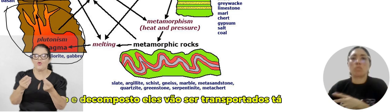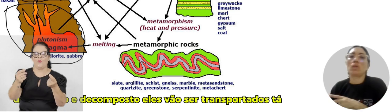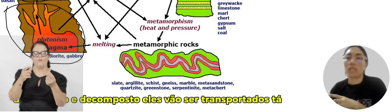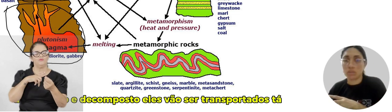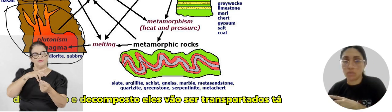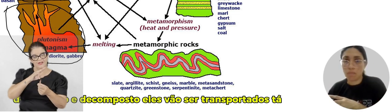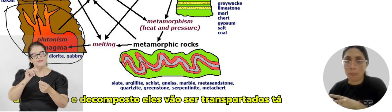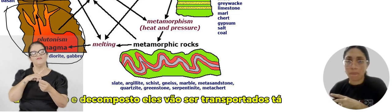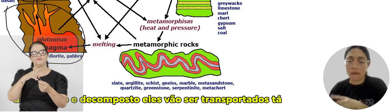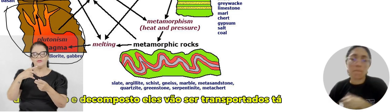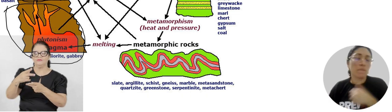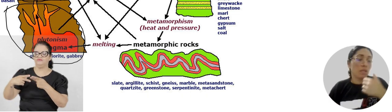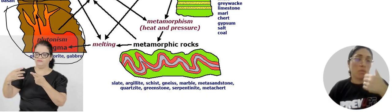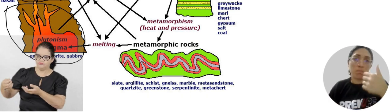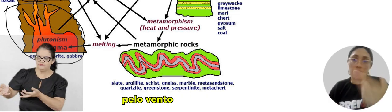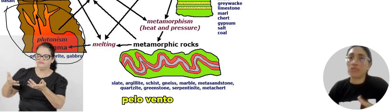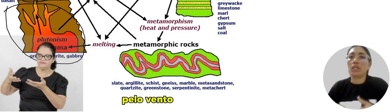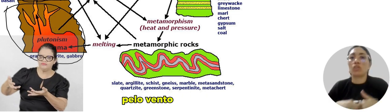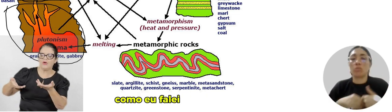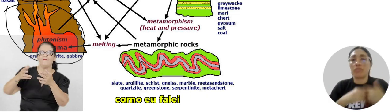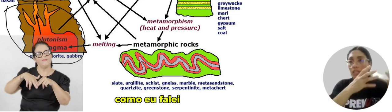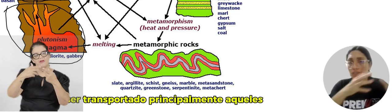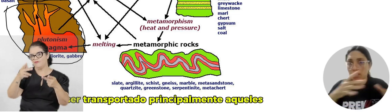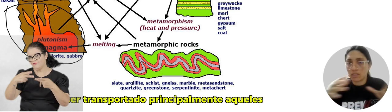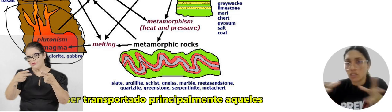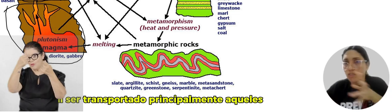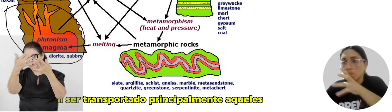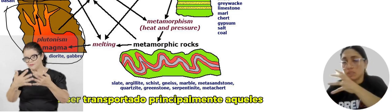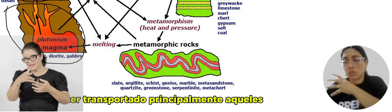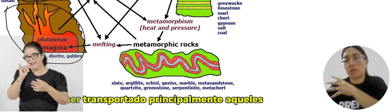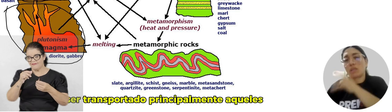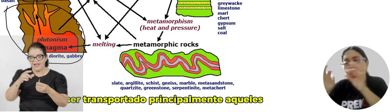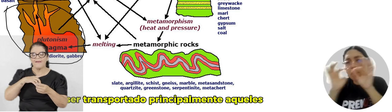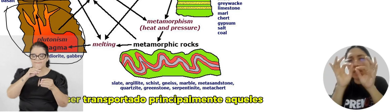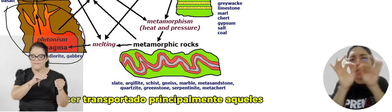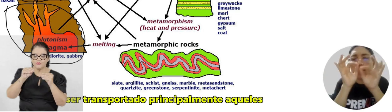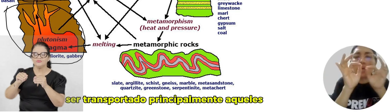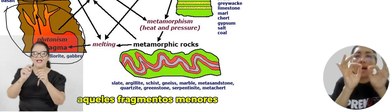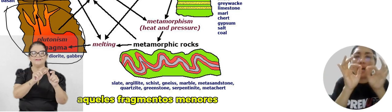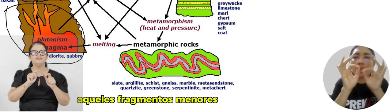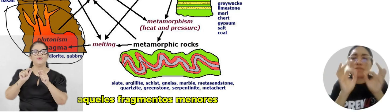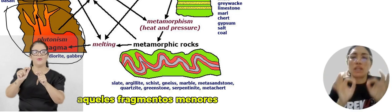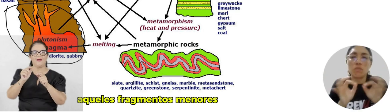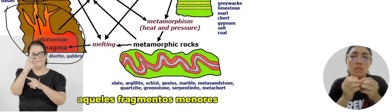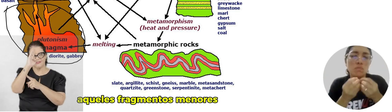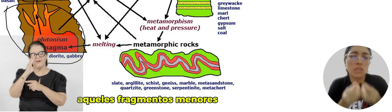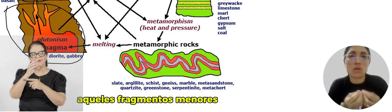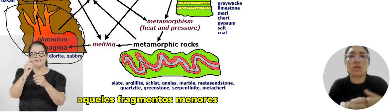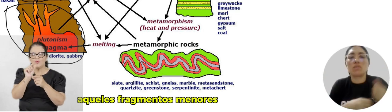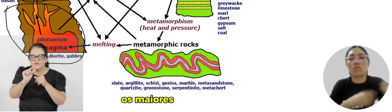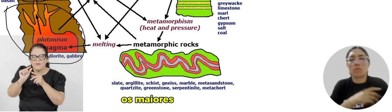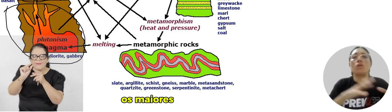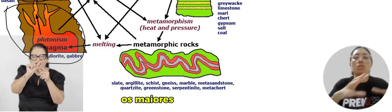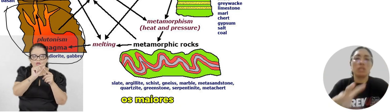eles vão ser transportados. Pelo vento, como eu falei, ele vai ser transportado. Principalmente aqueles fragmentos